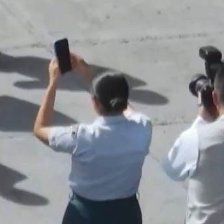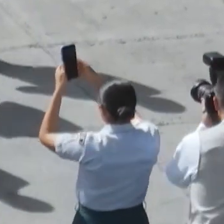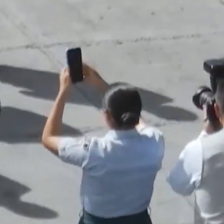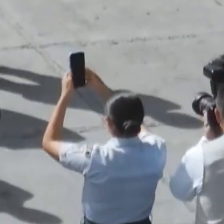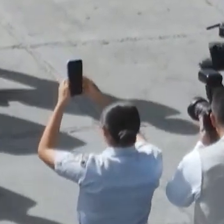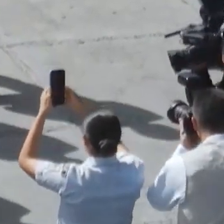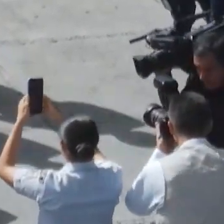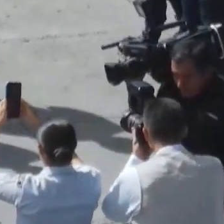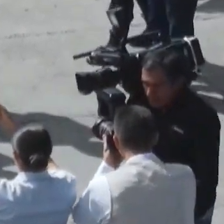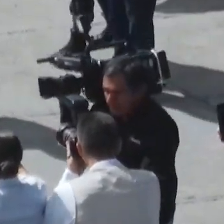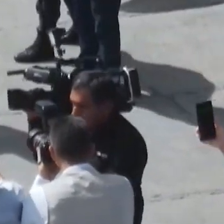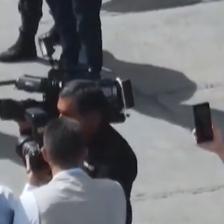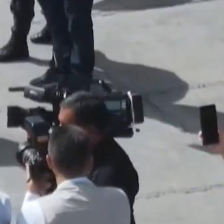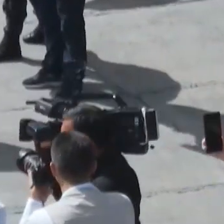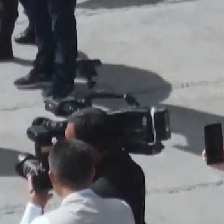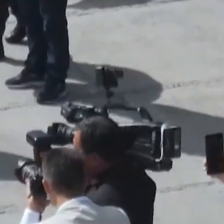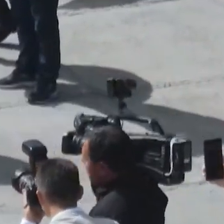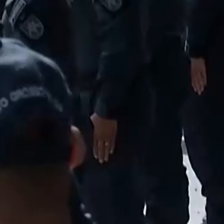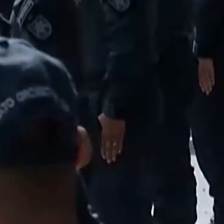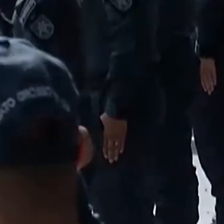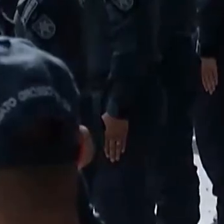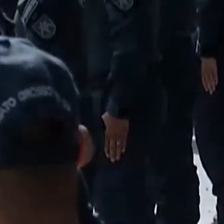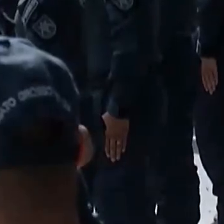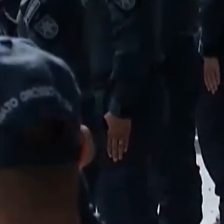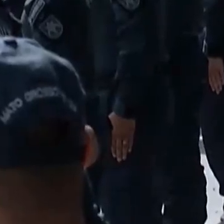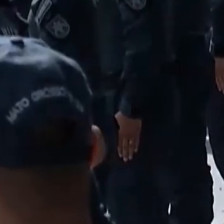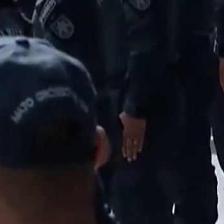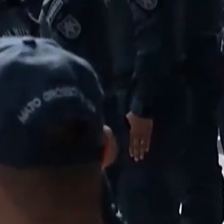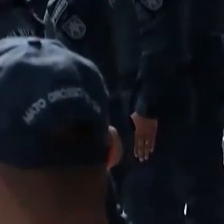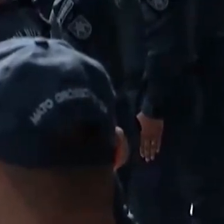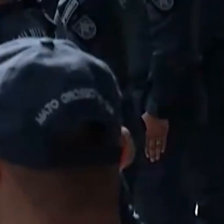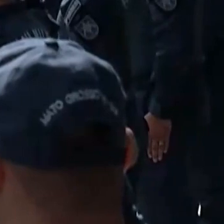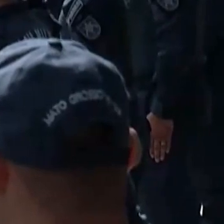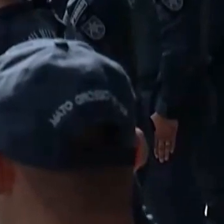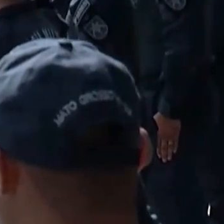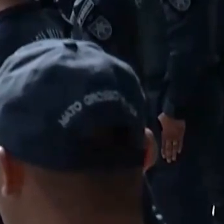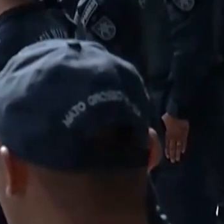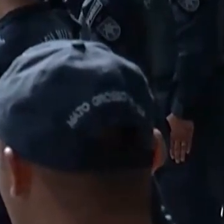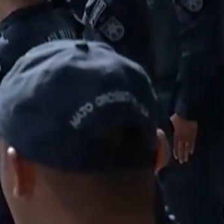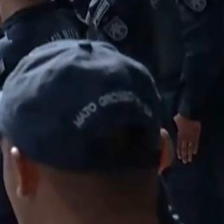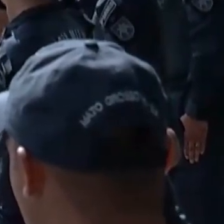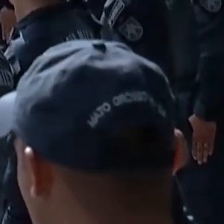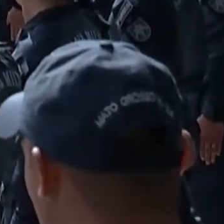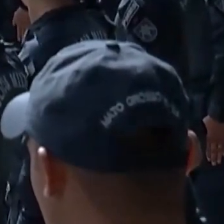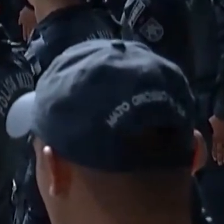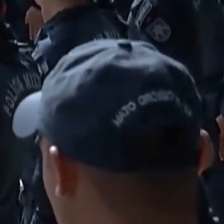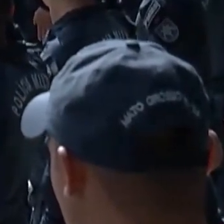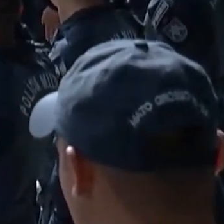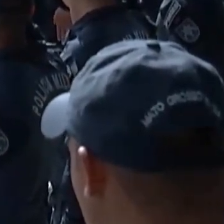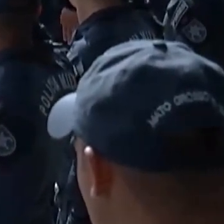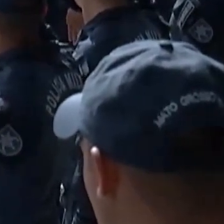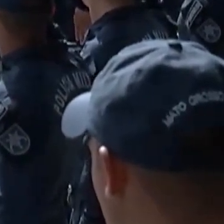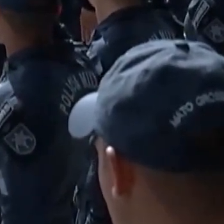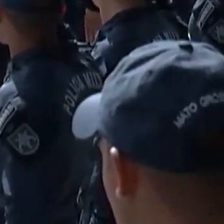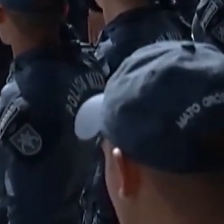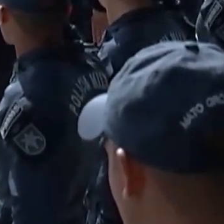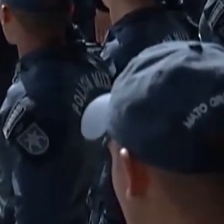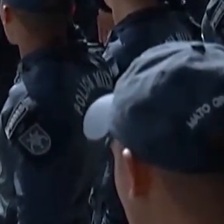governador chegando aqui na rampa de acesso ao Palácio Guaicuru, sede do Poder Legislativo Sul-Mato Grossense.